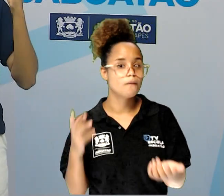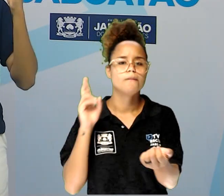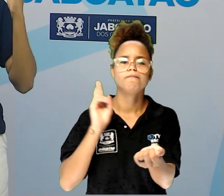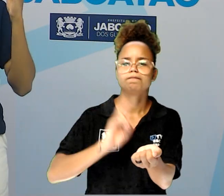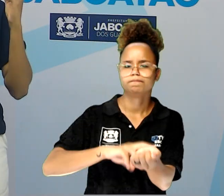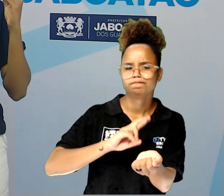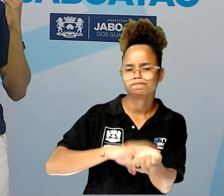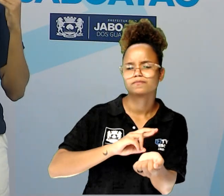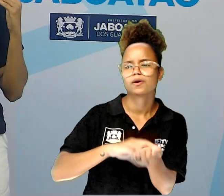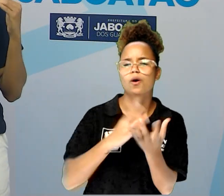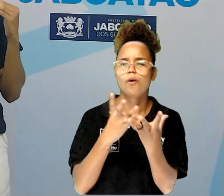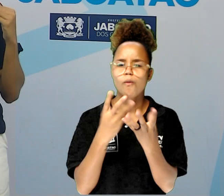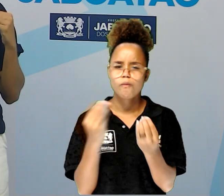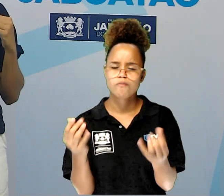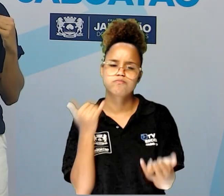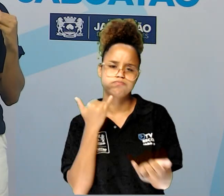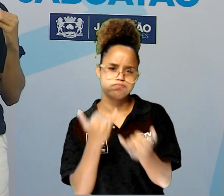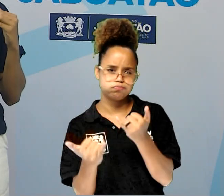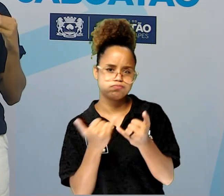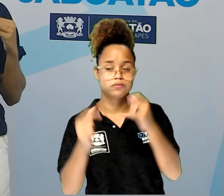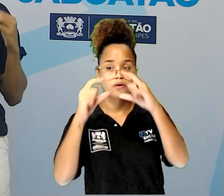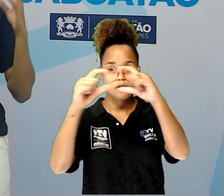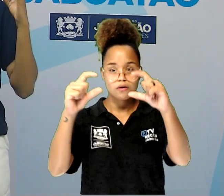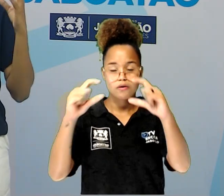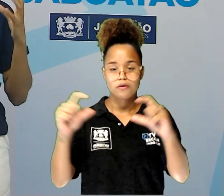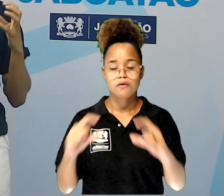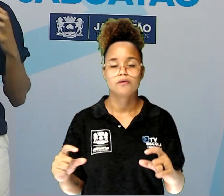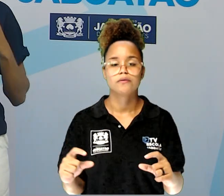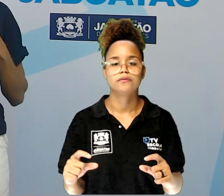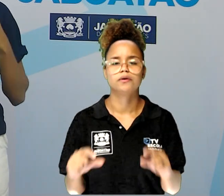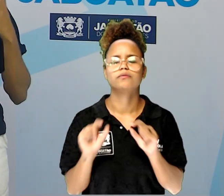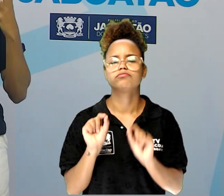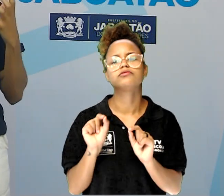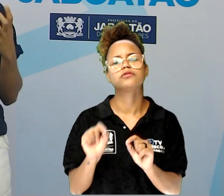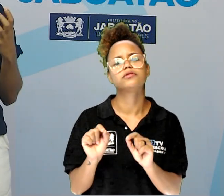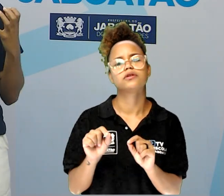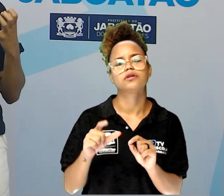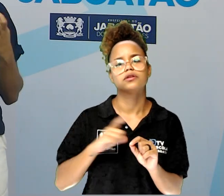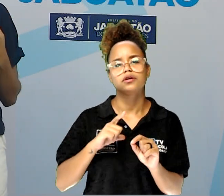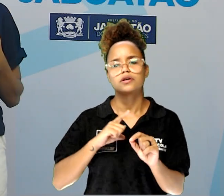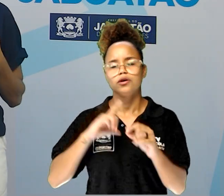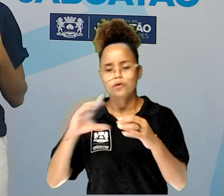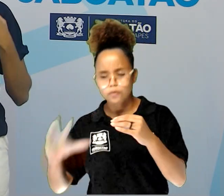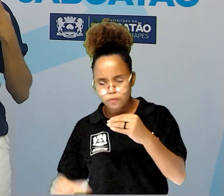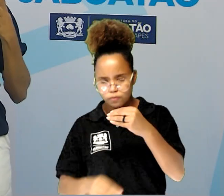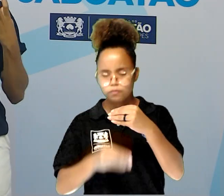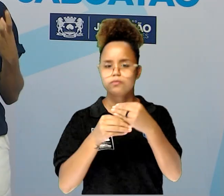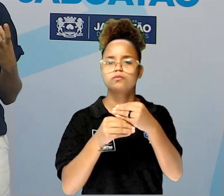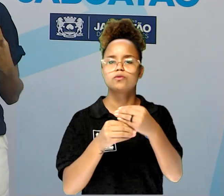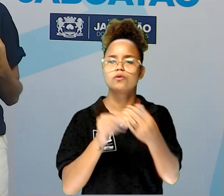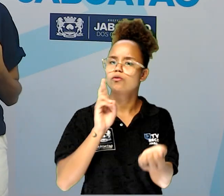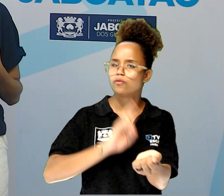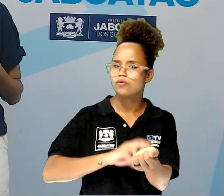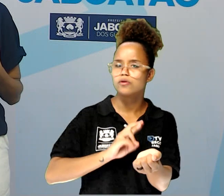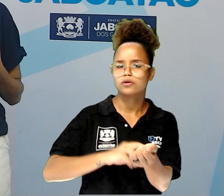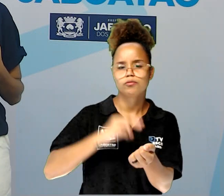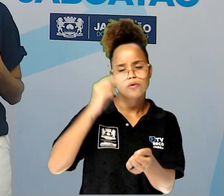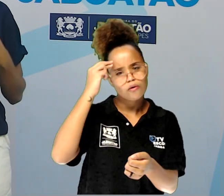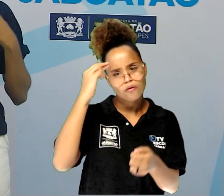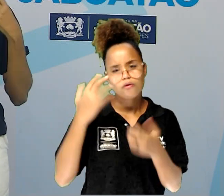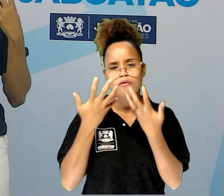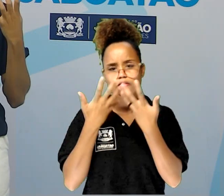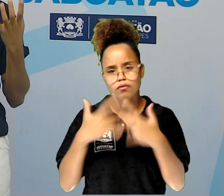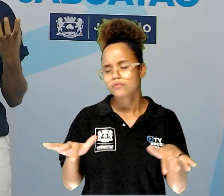que é muito parecido de um verso para o outro, ele aproveita o ritmo natural das palavras.